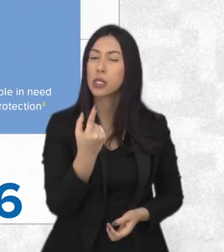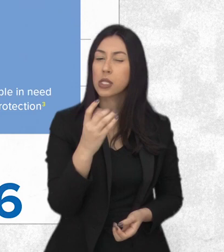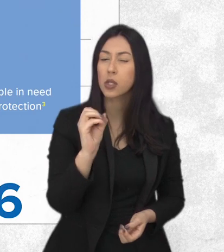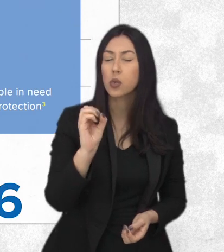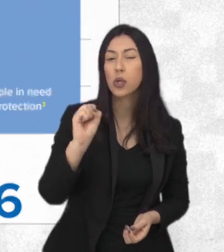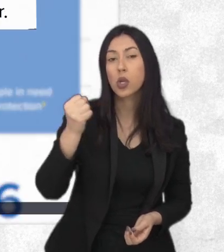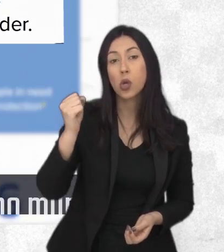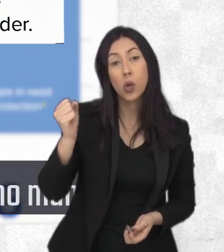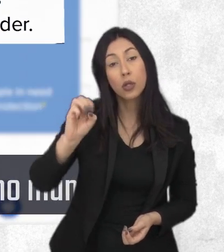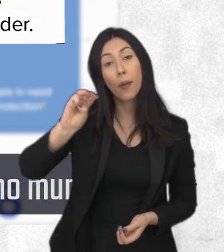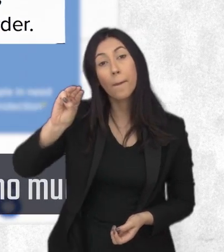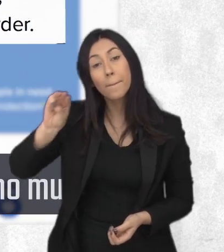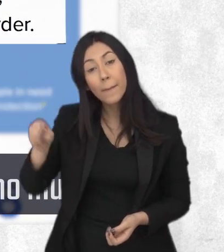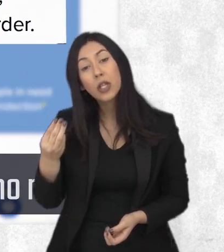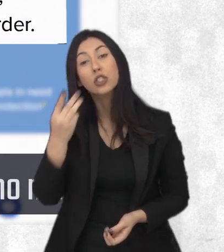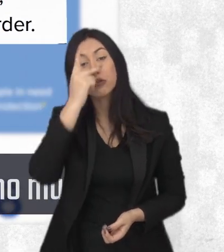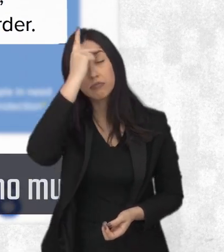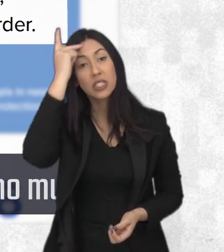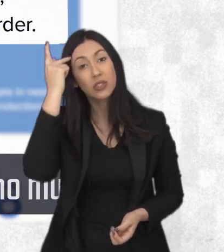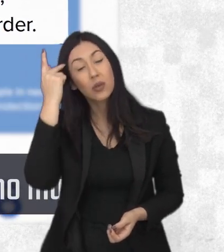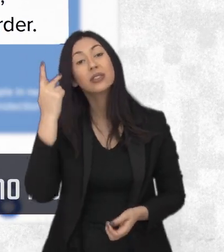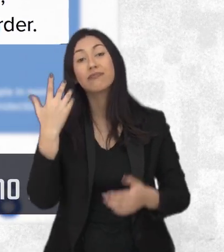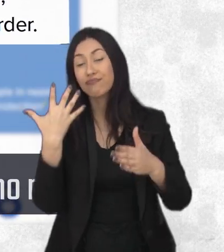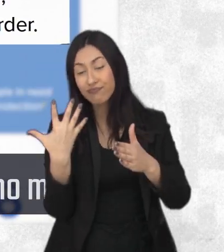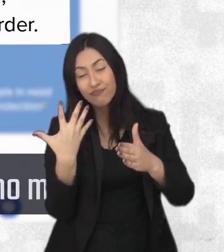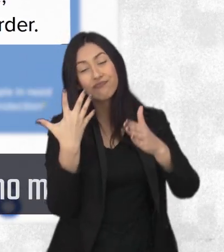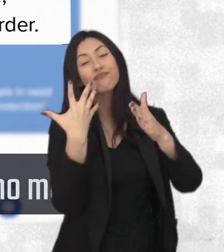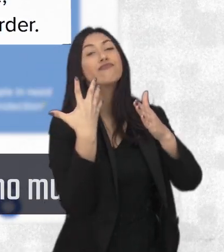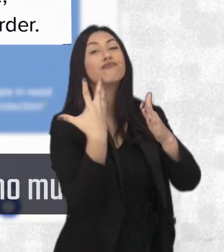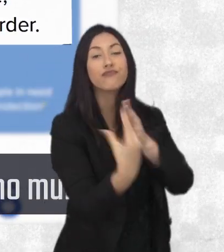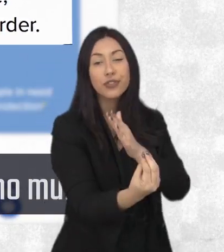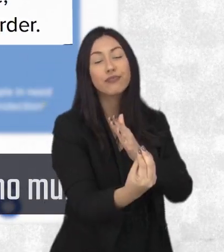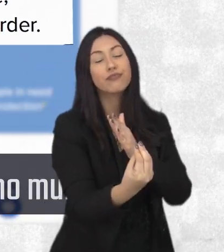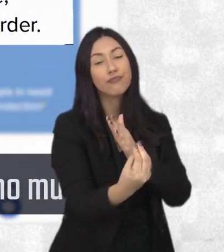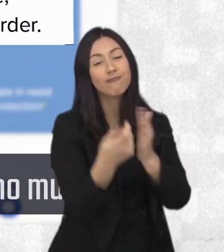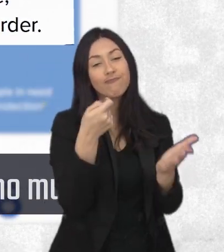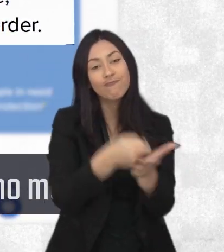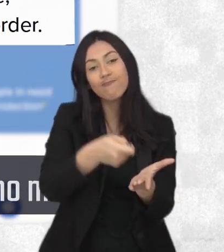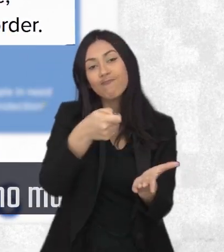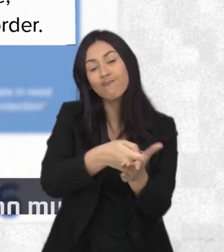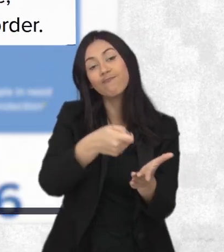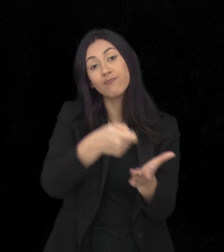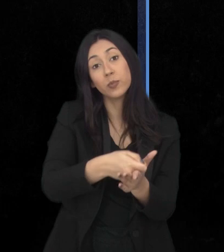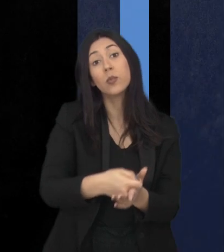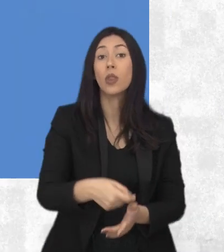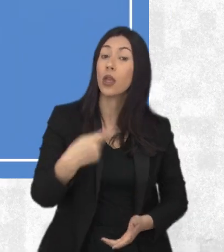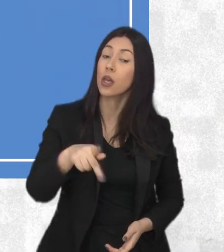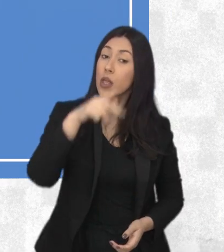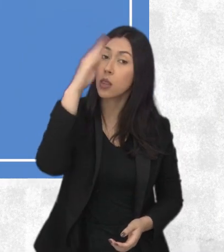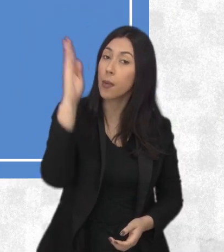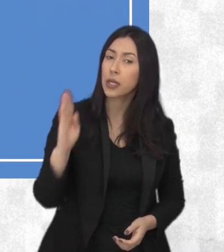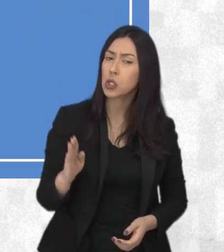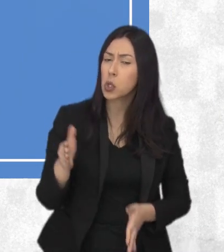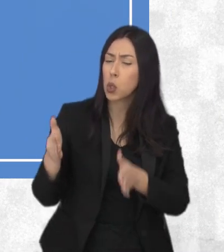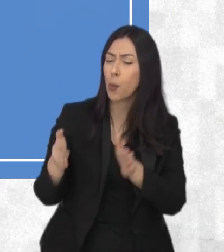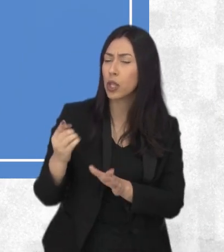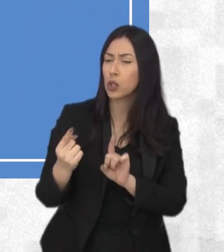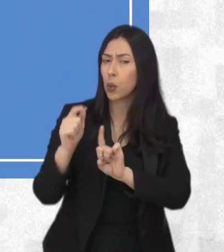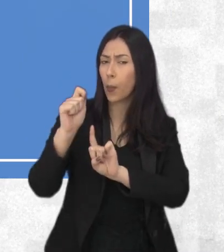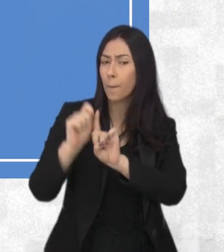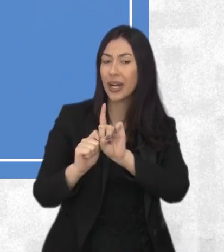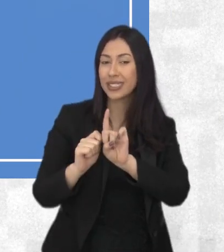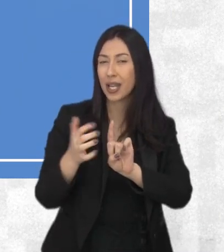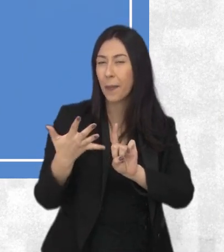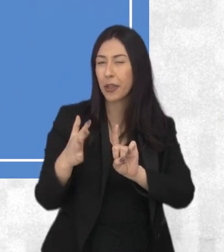milhões de pessoas no mundo estão em situação de deslocamento forçado. O Brasil recebe por mês